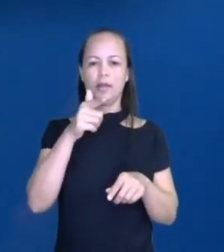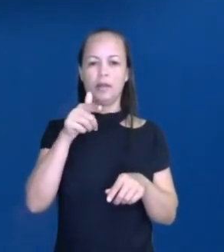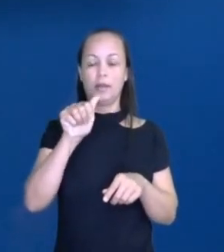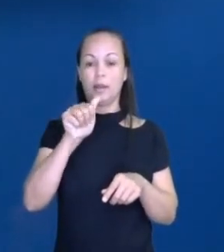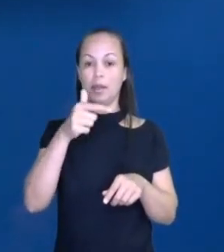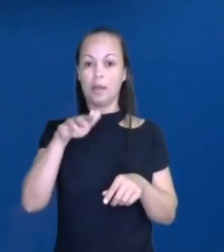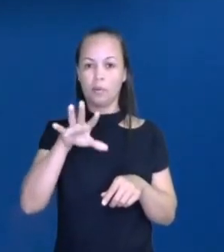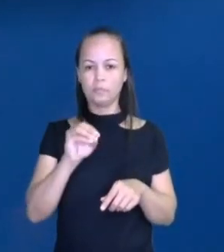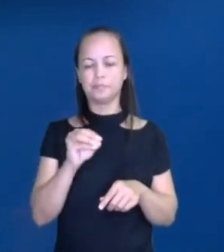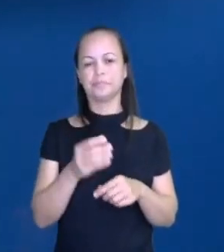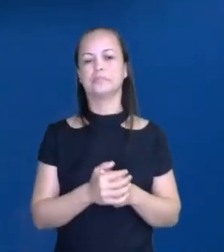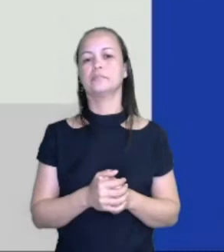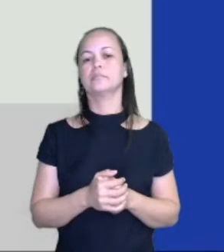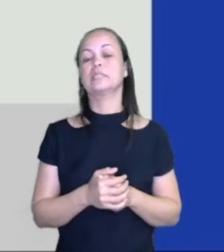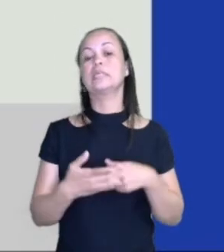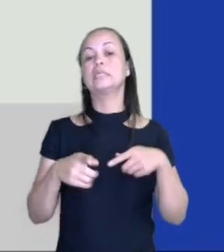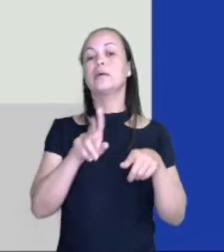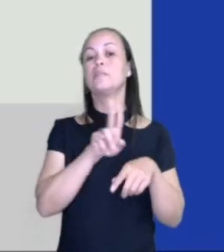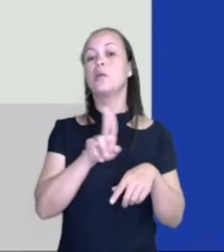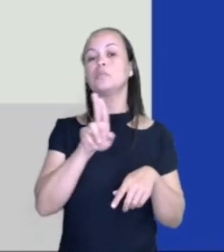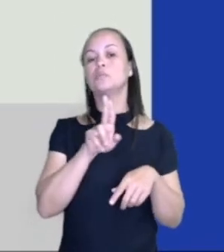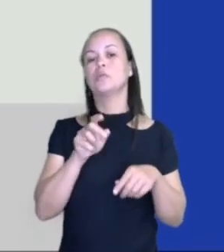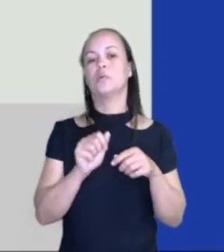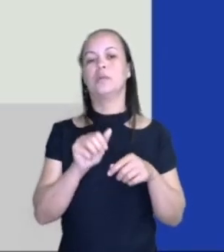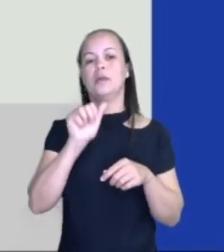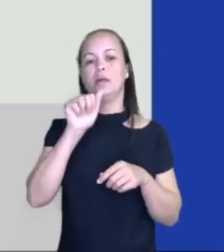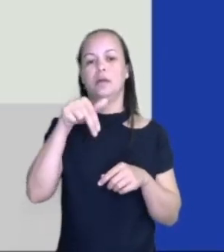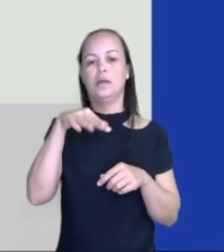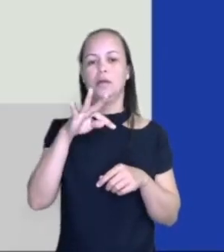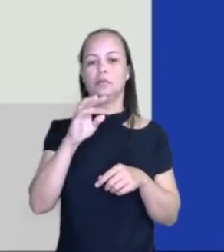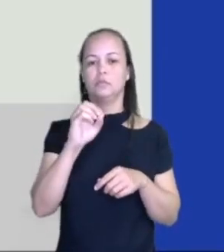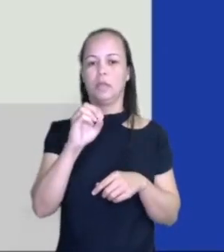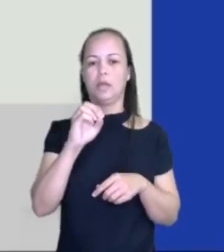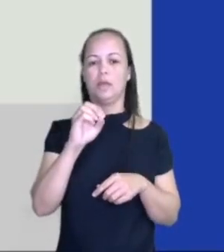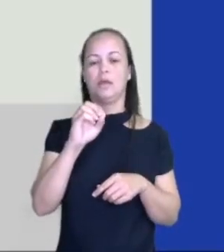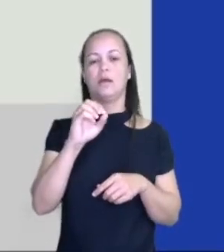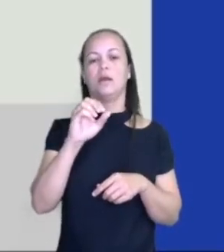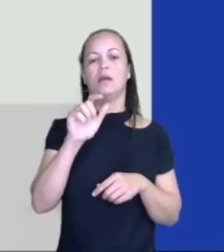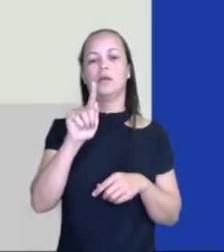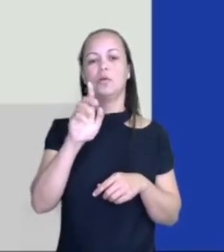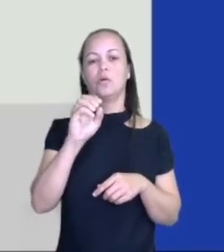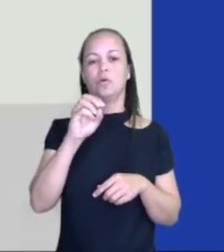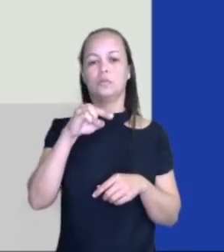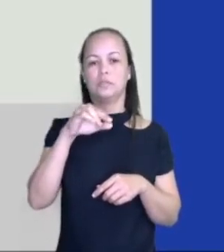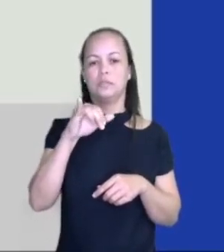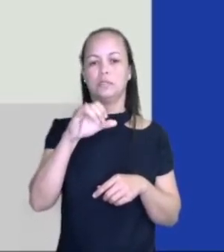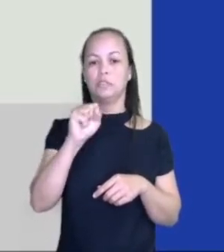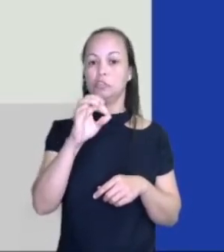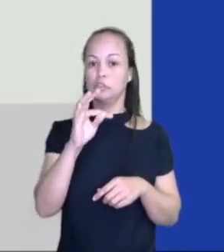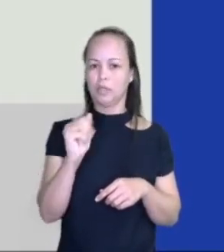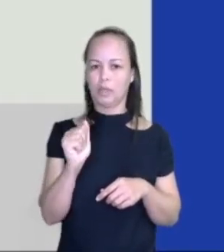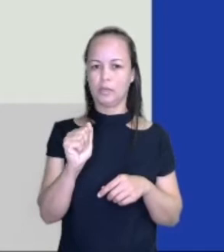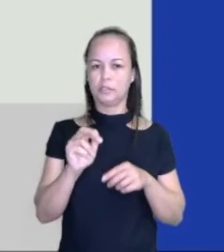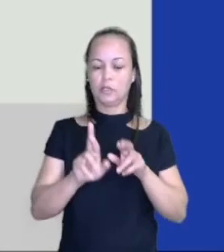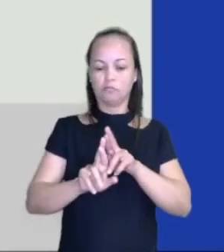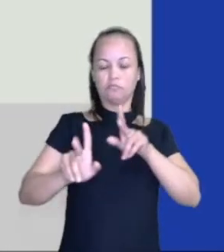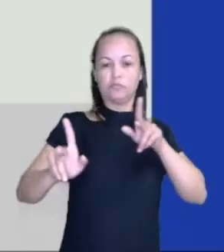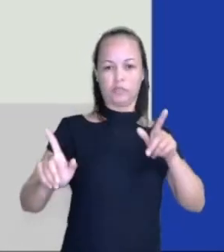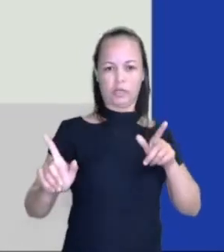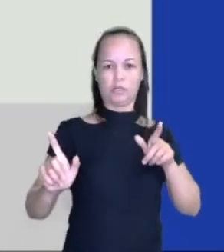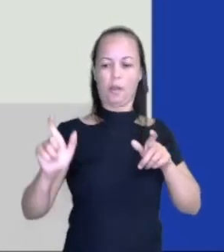são chamados de antagonistas. E, claro, são os adversários dos protagonistas.